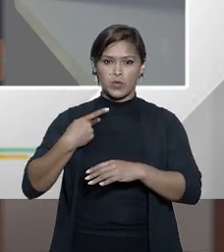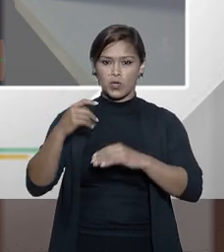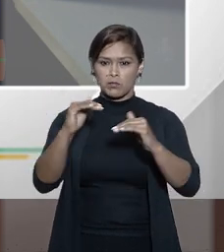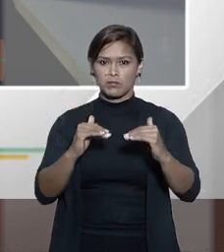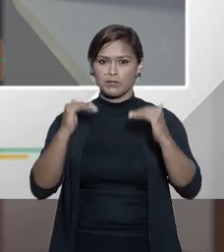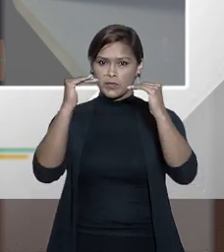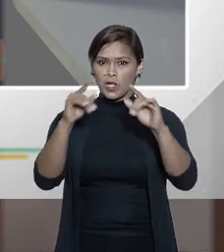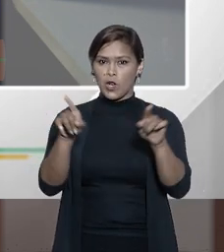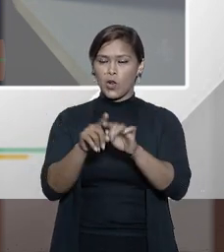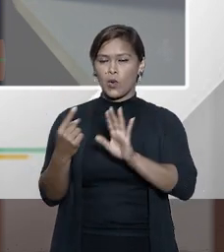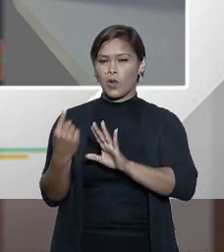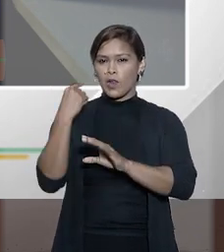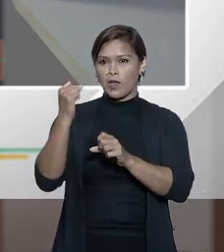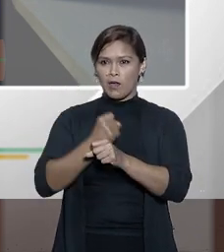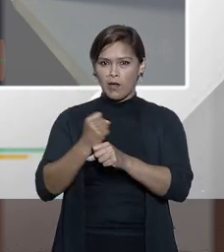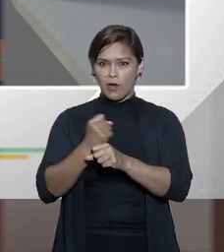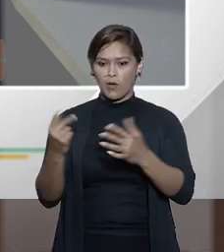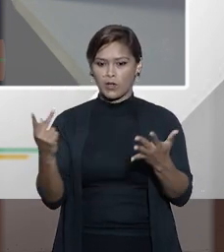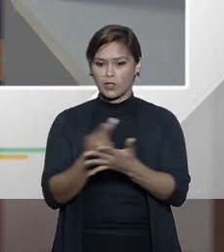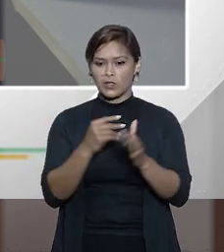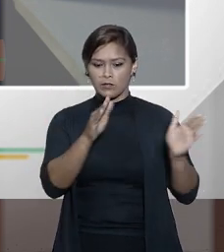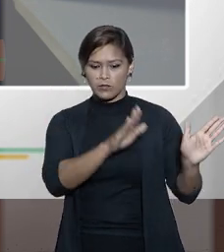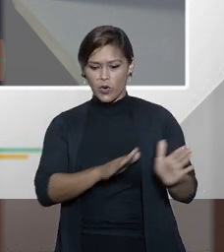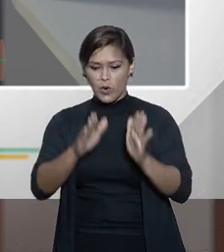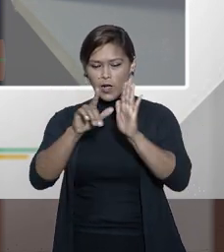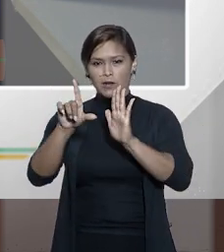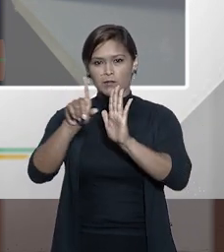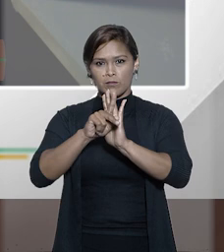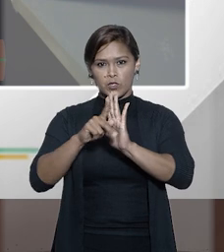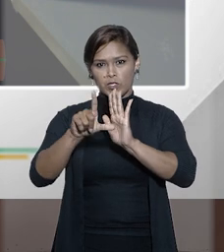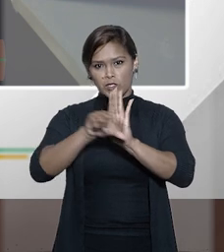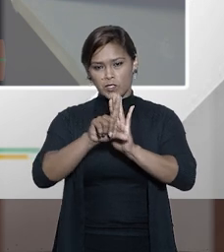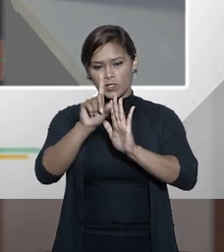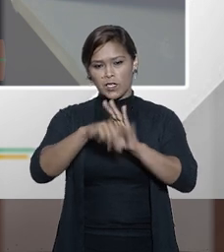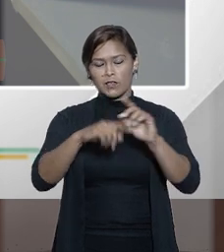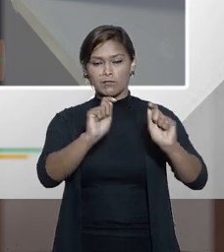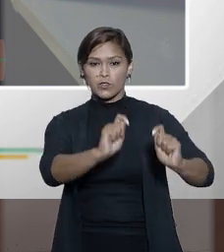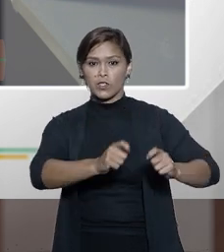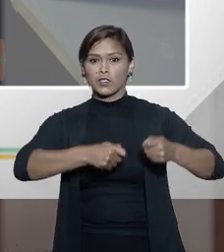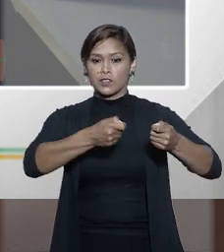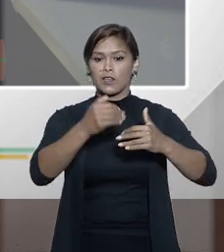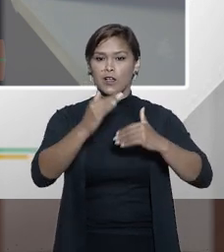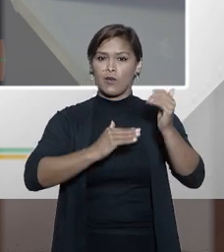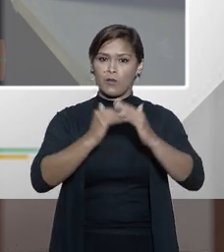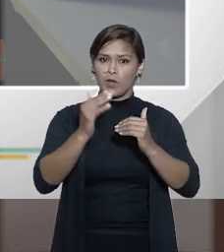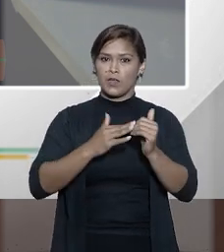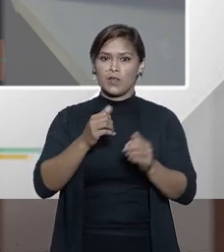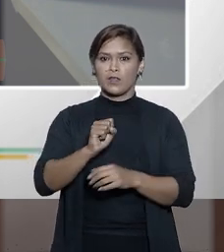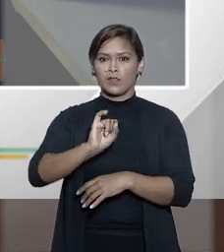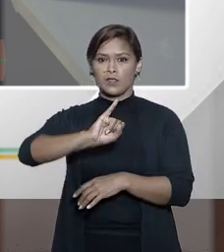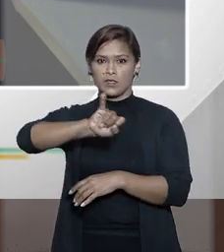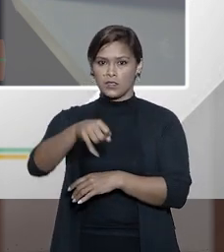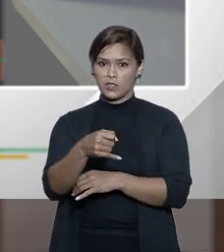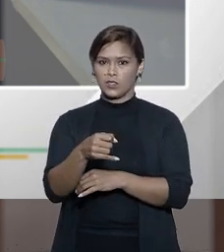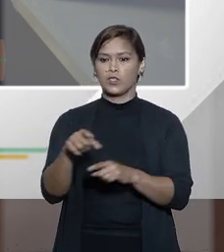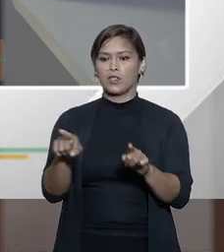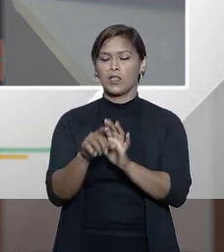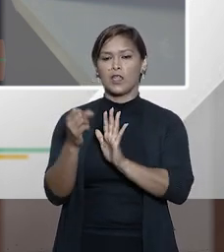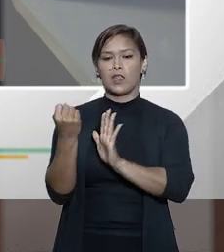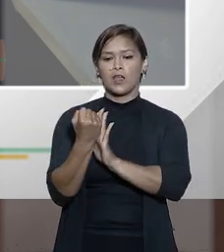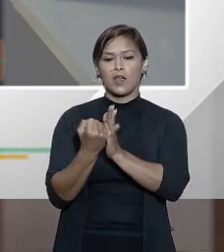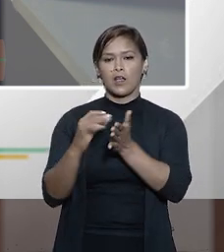na época da tramitação do projeto de lei nós defendíamos a competência do STJ para